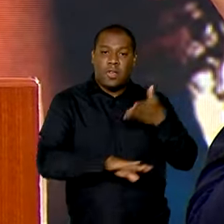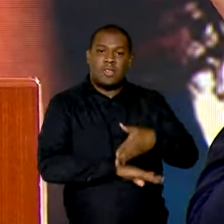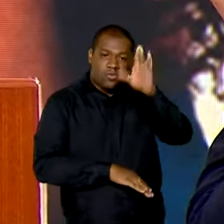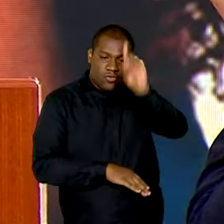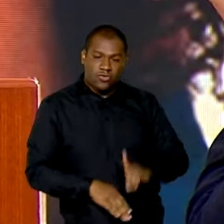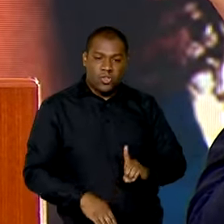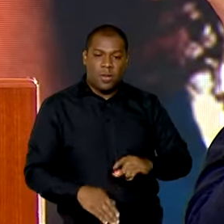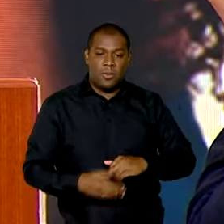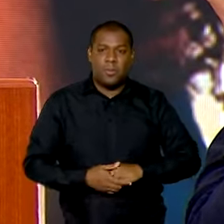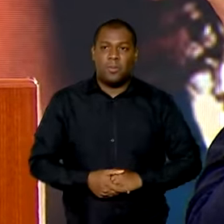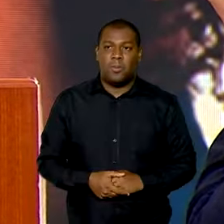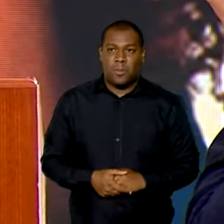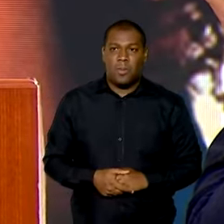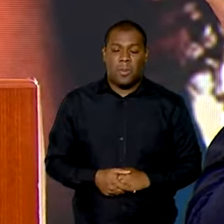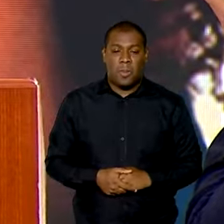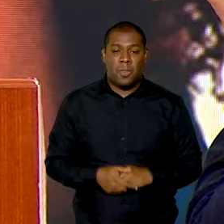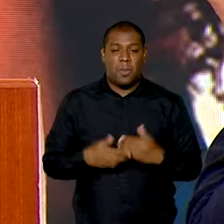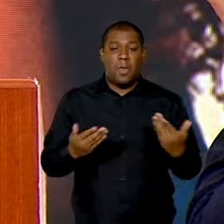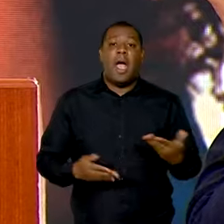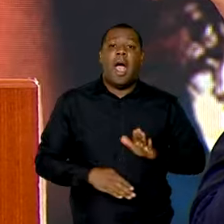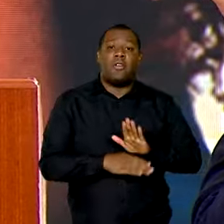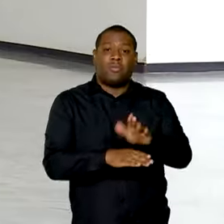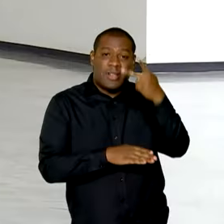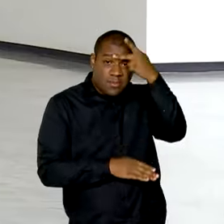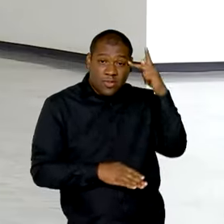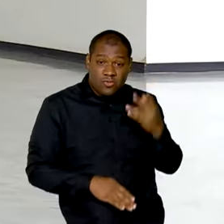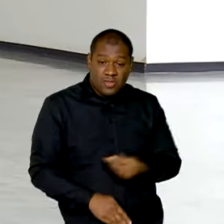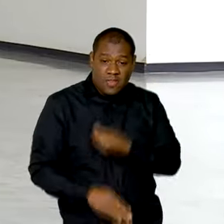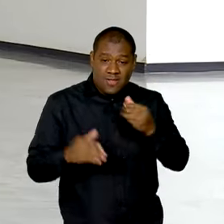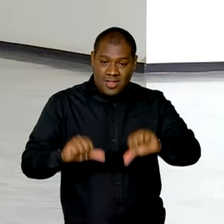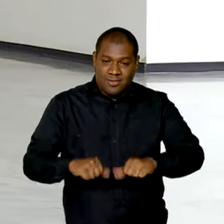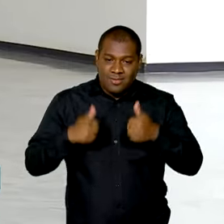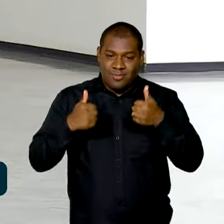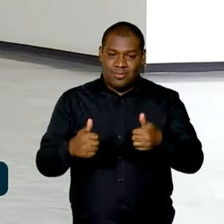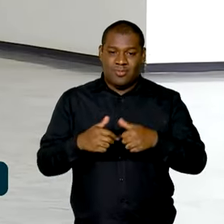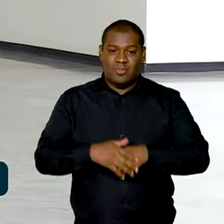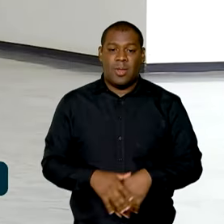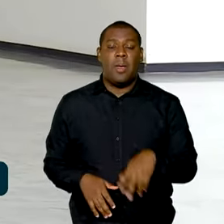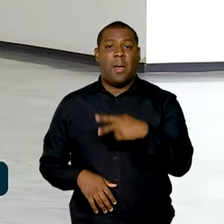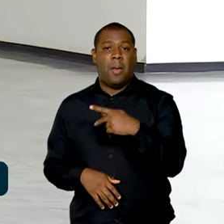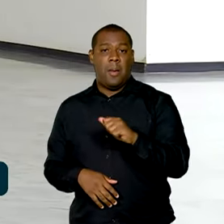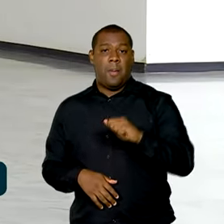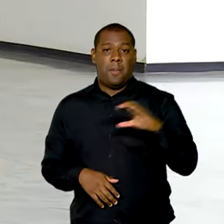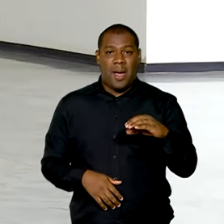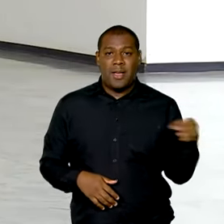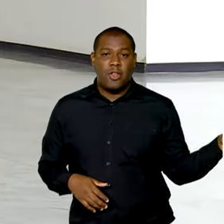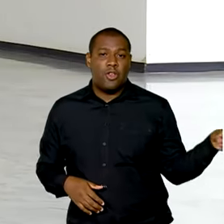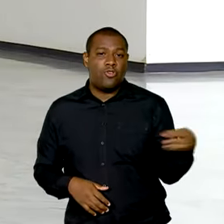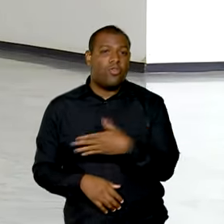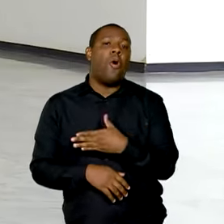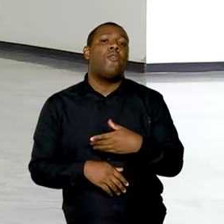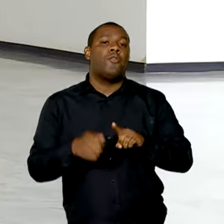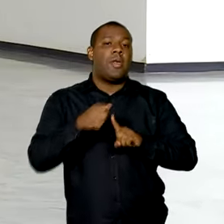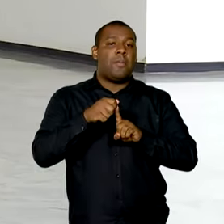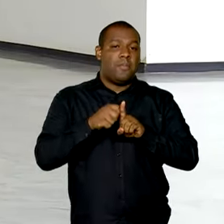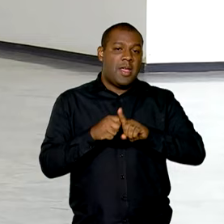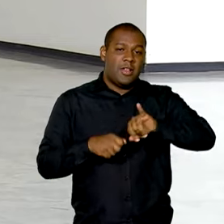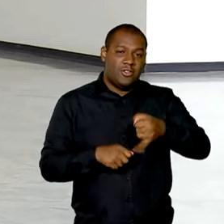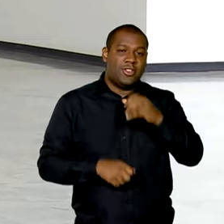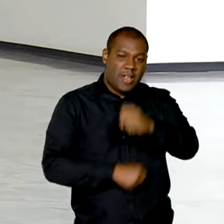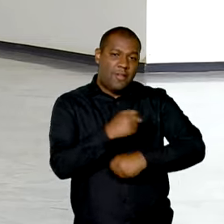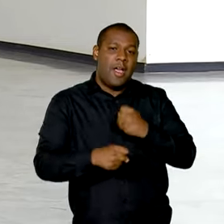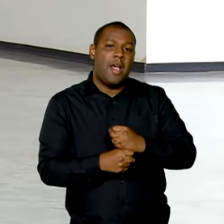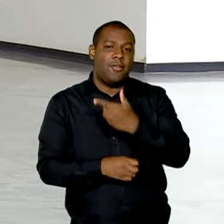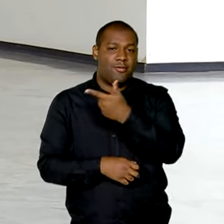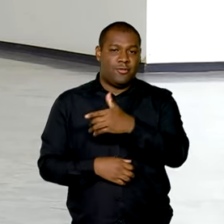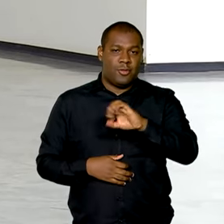melhoria exatamente de vida das pessoas. A próxima etapa do PAC Seleções será lançada em janeiro do próximo ano.